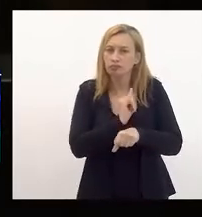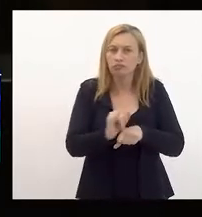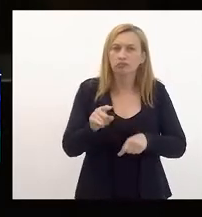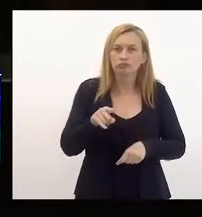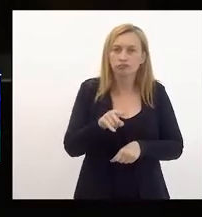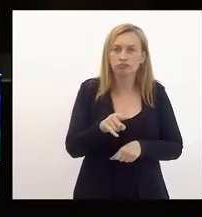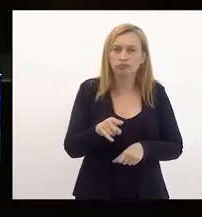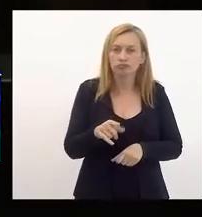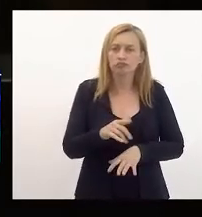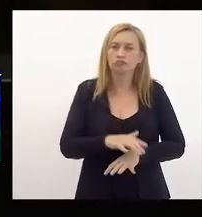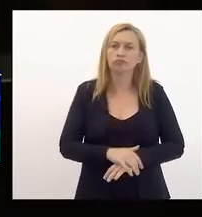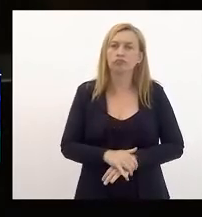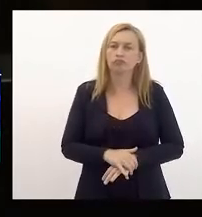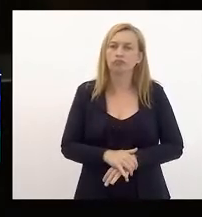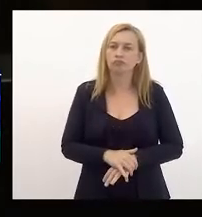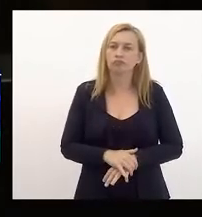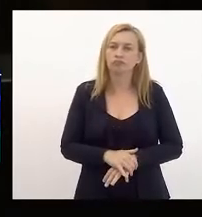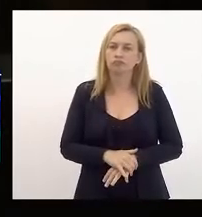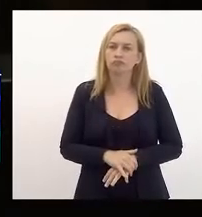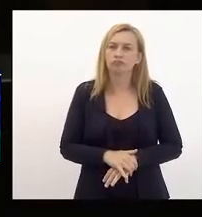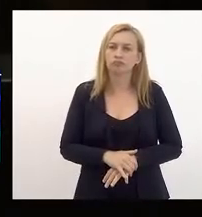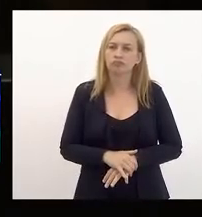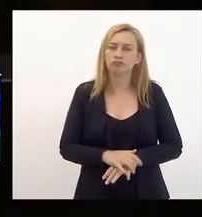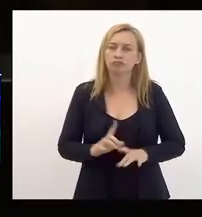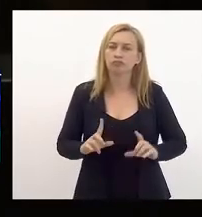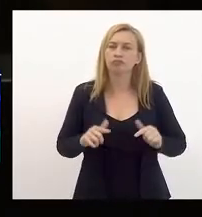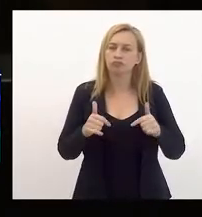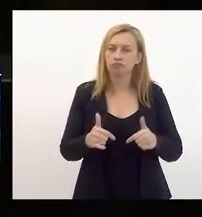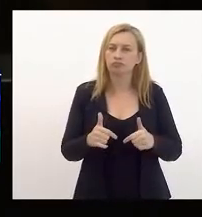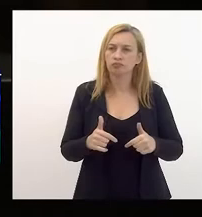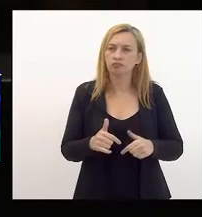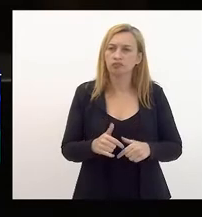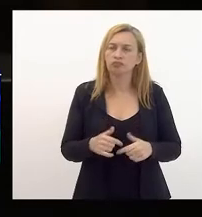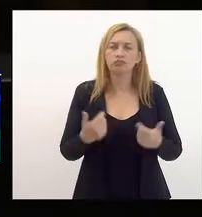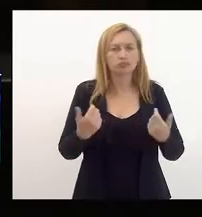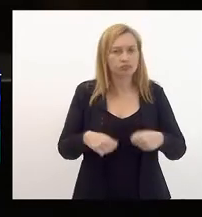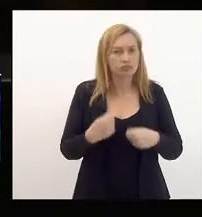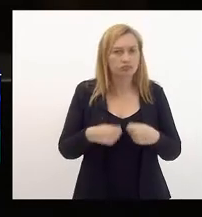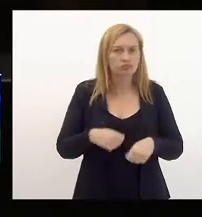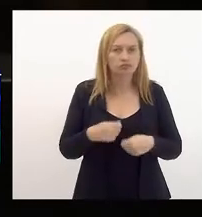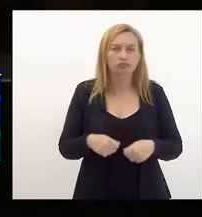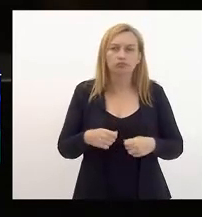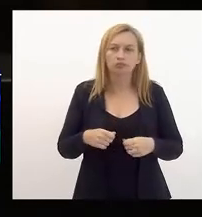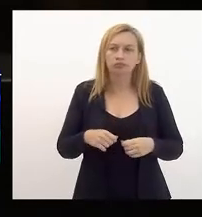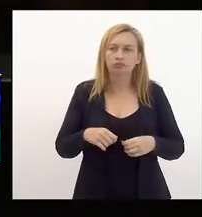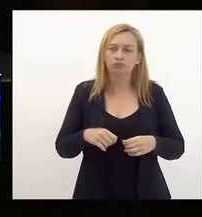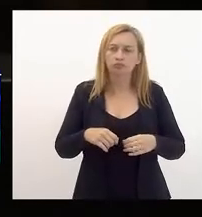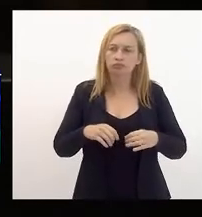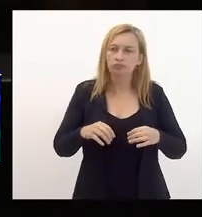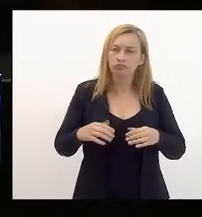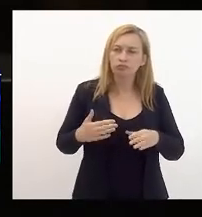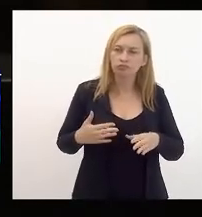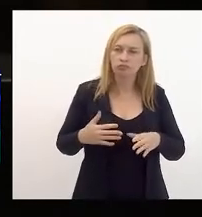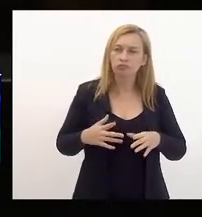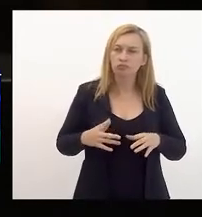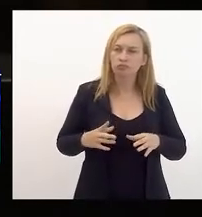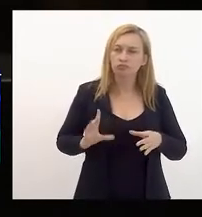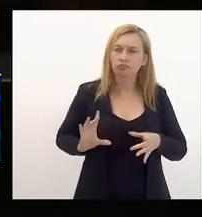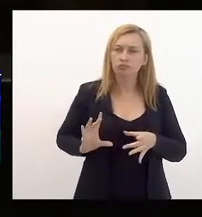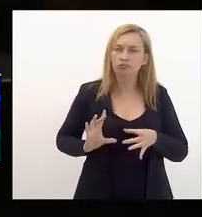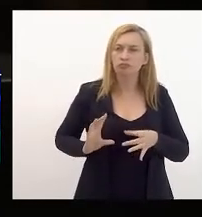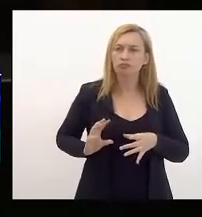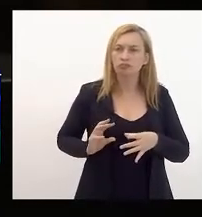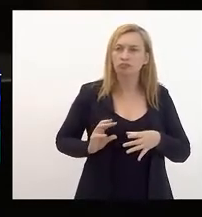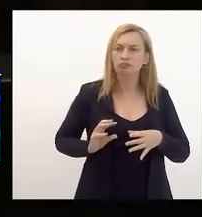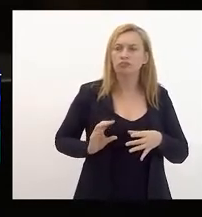leva em consideração as ações que deverão ser colocadas em práticas, implementadas a curto